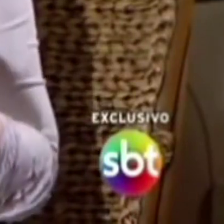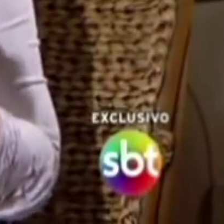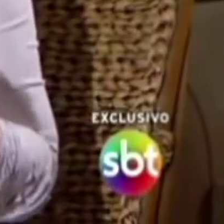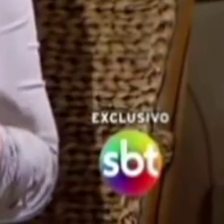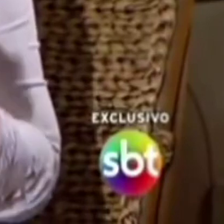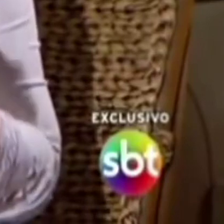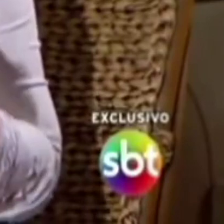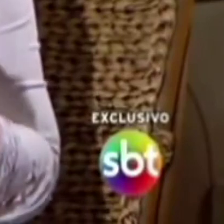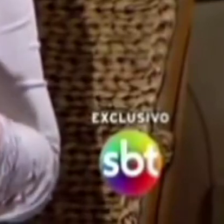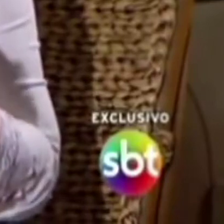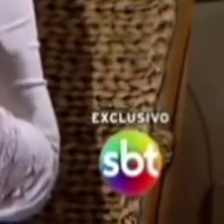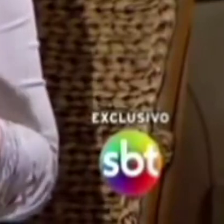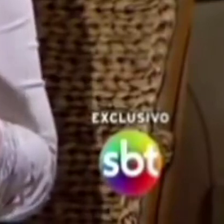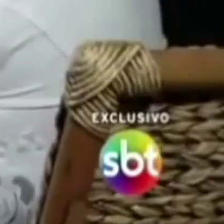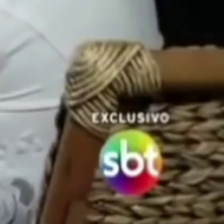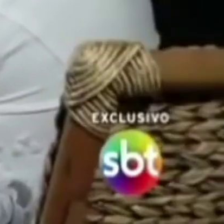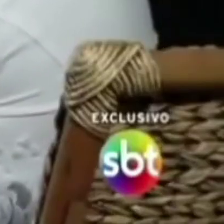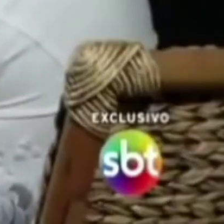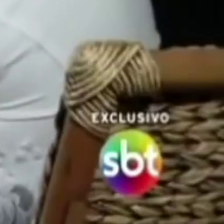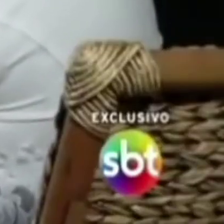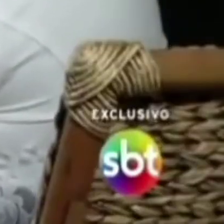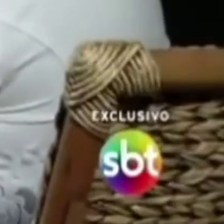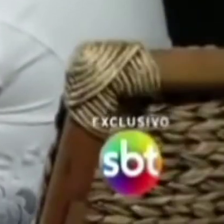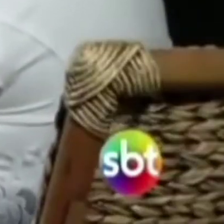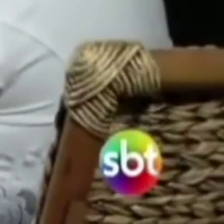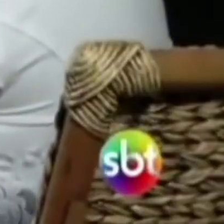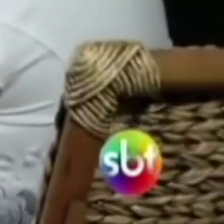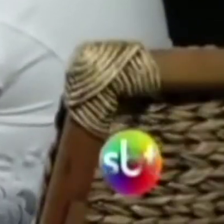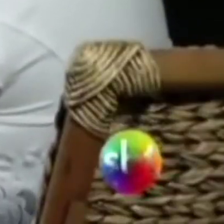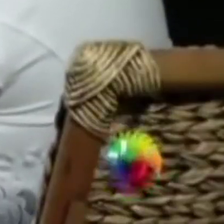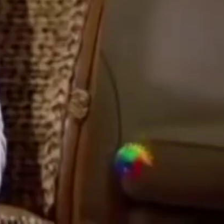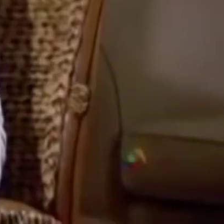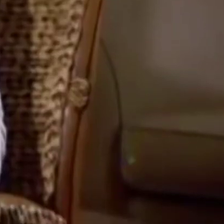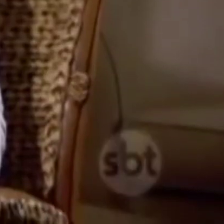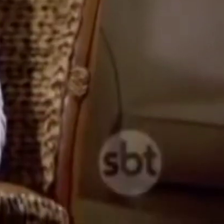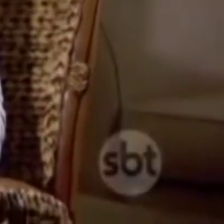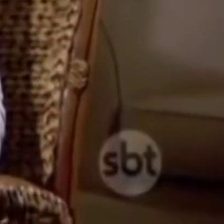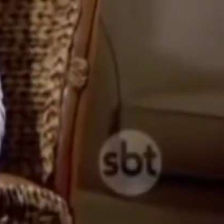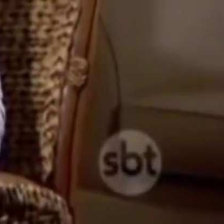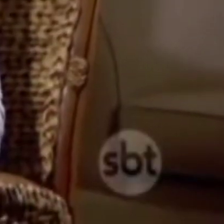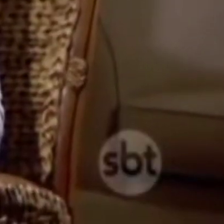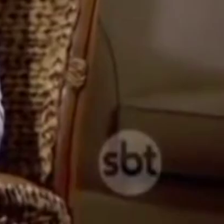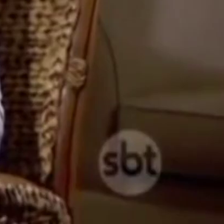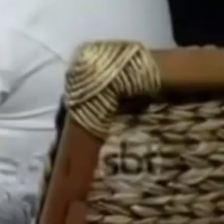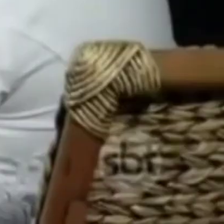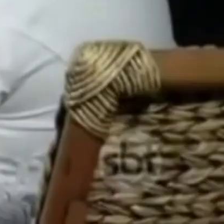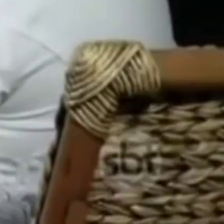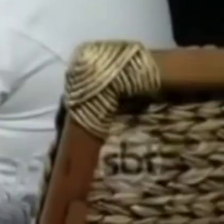A CIDADE NO BRASIL A